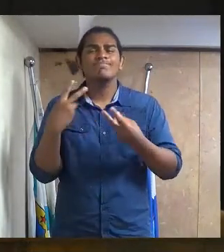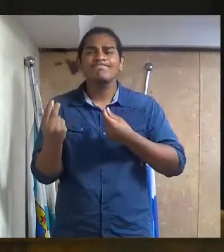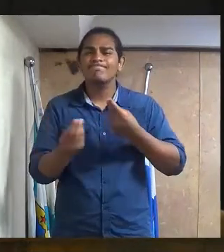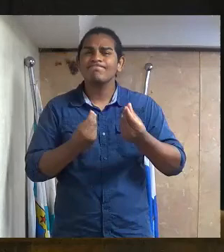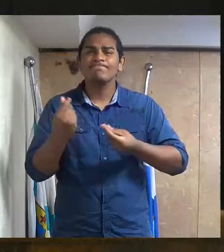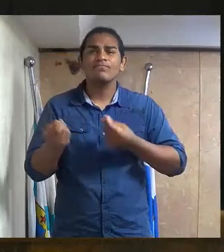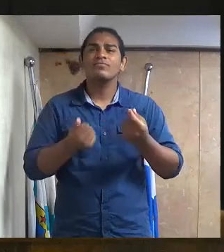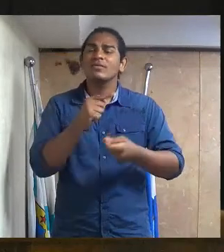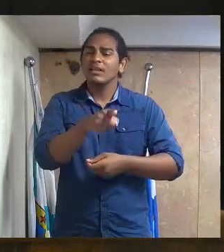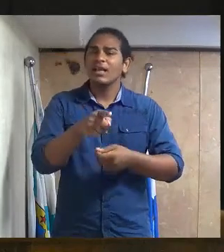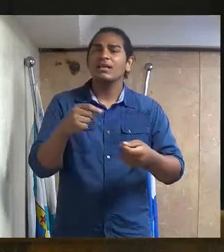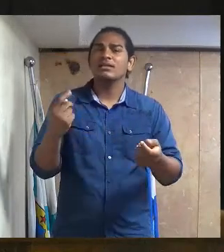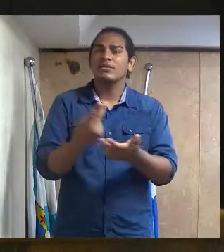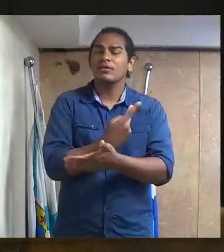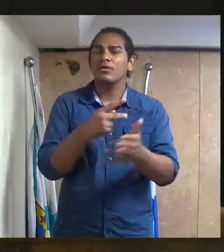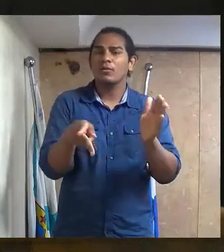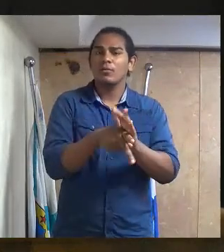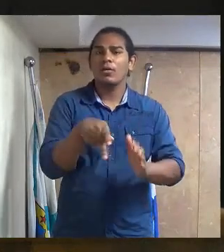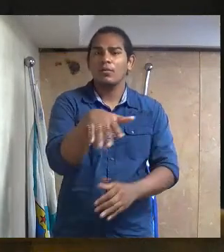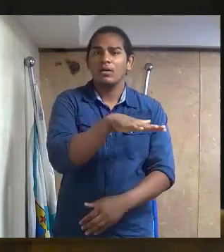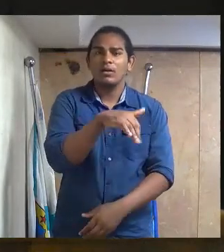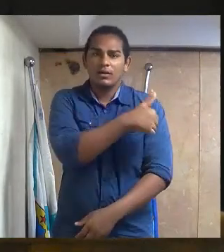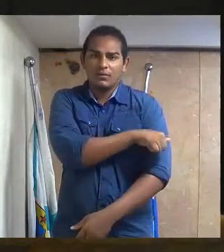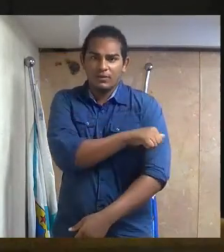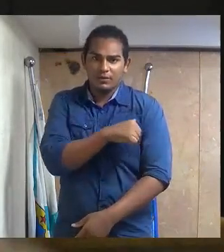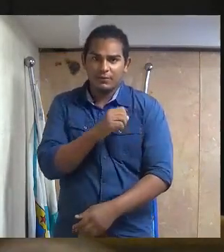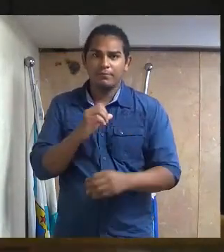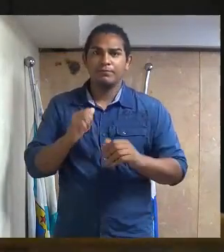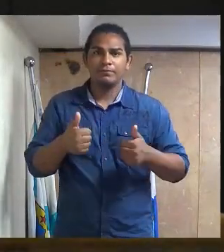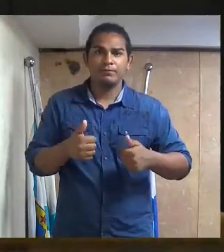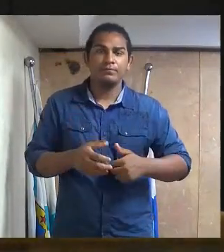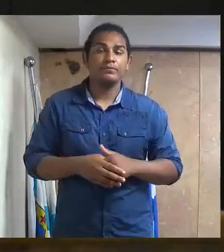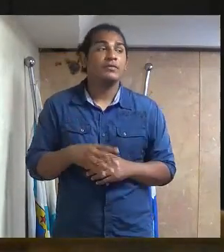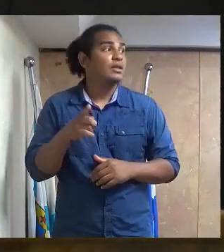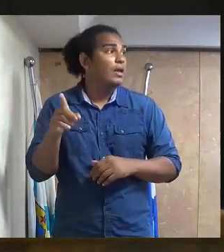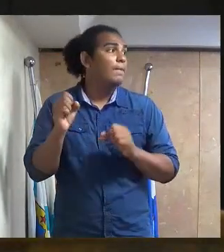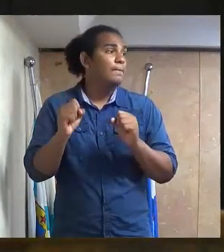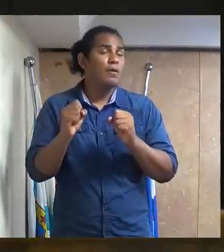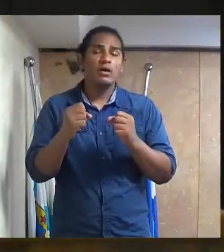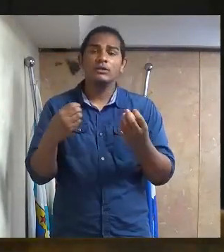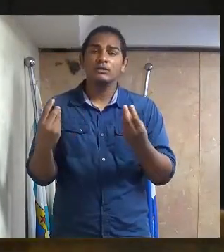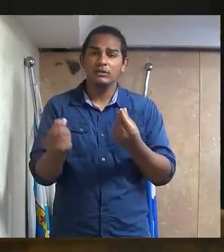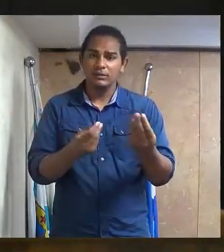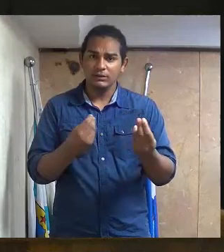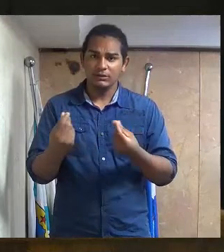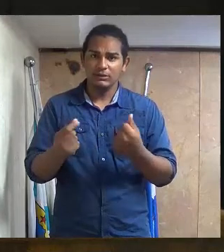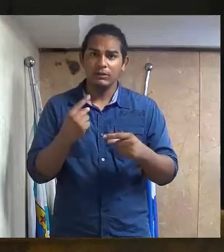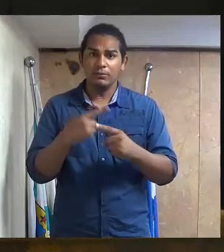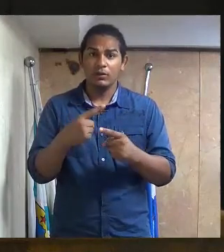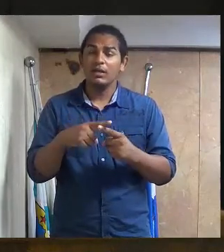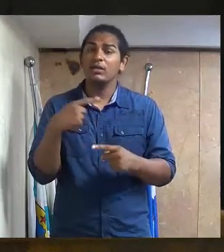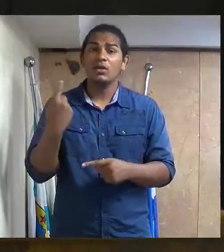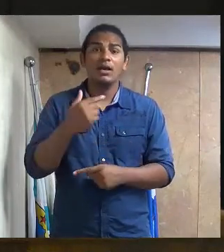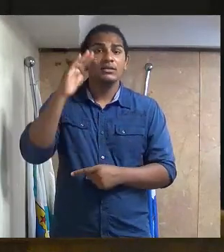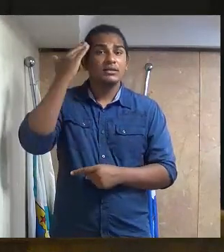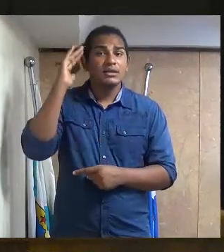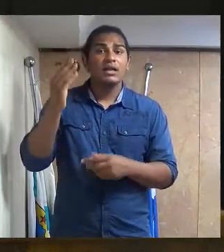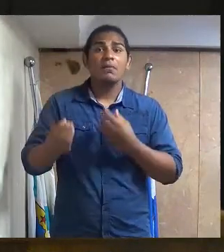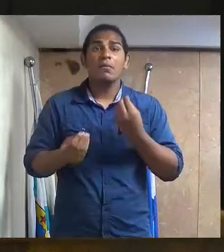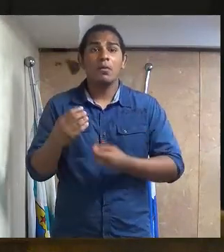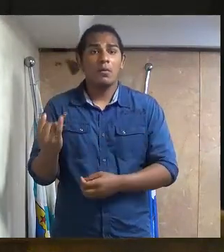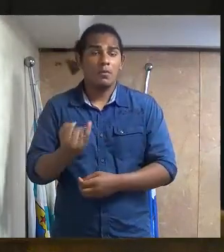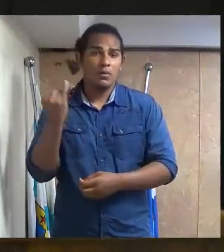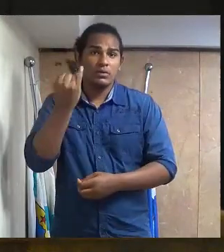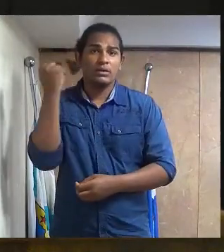a essa causa da enfermagem. Bom dia, vereador. Para que possa estar sensível porque nós entendemos a importância